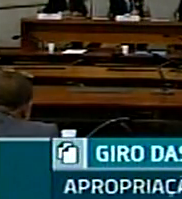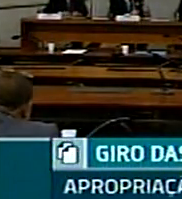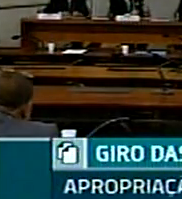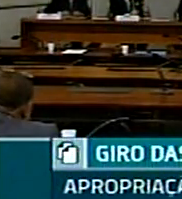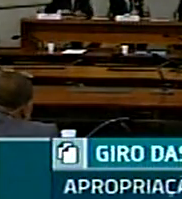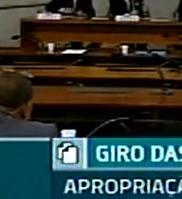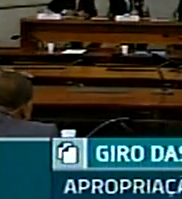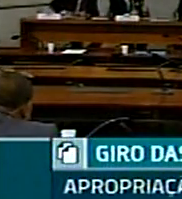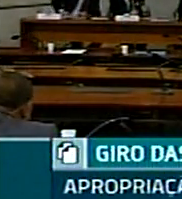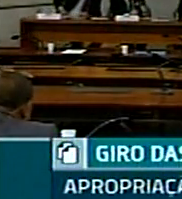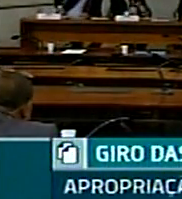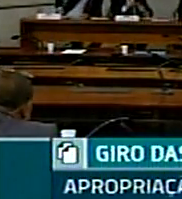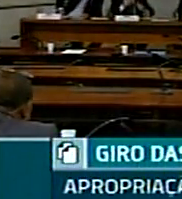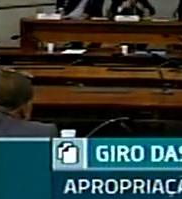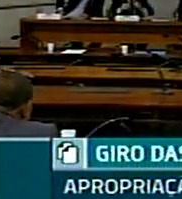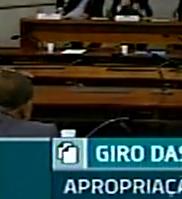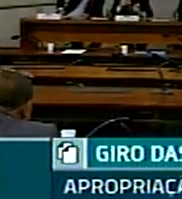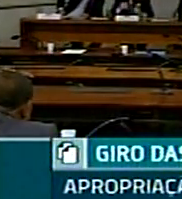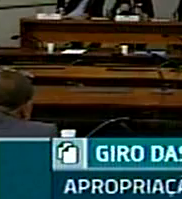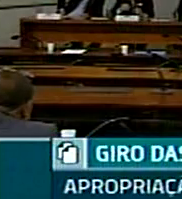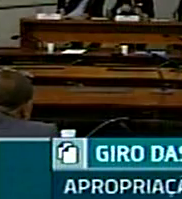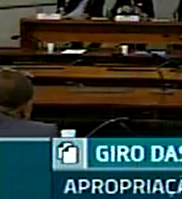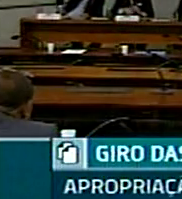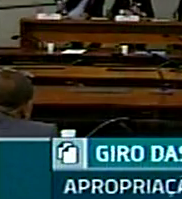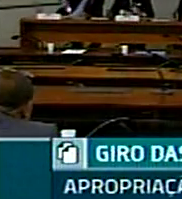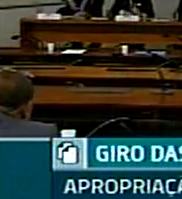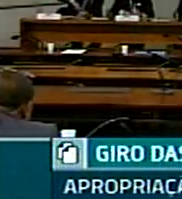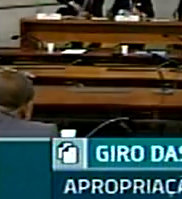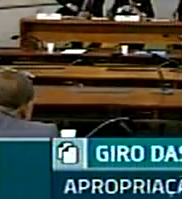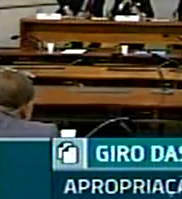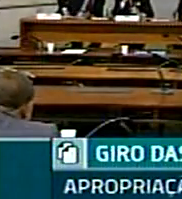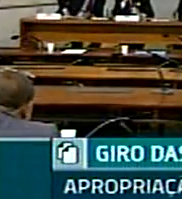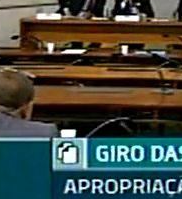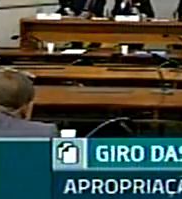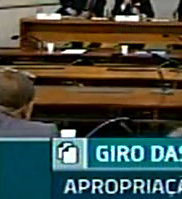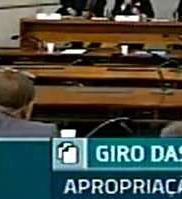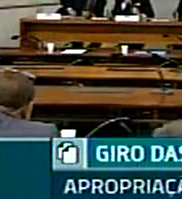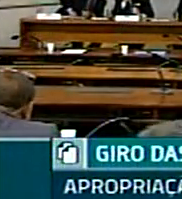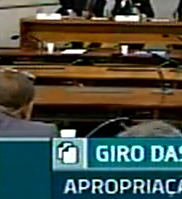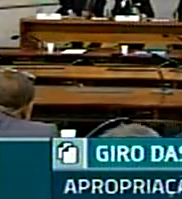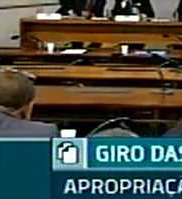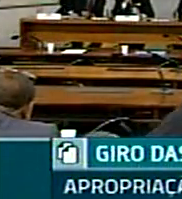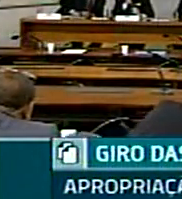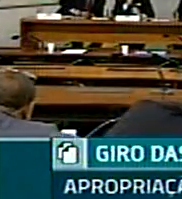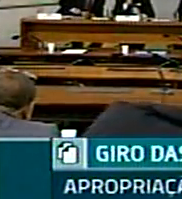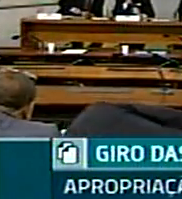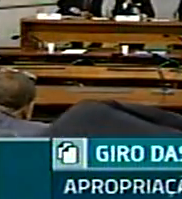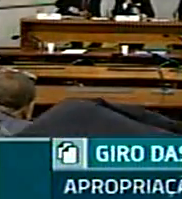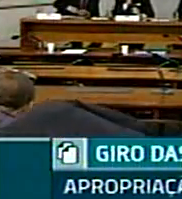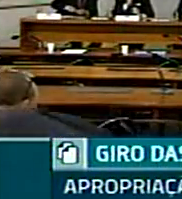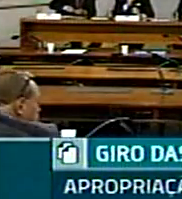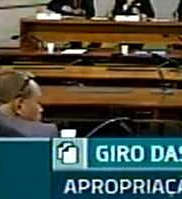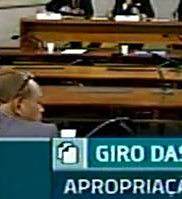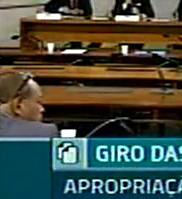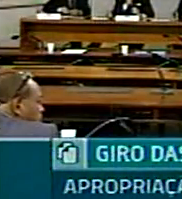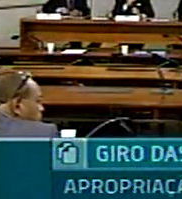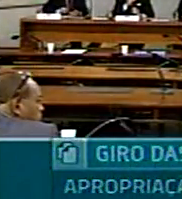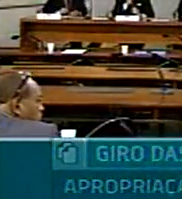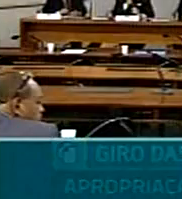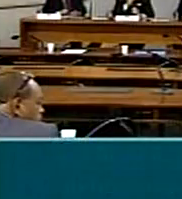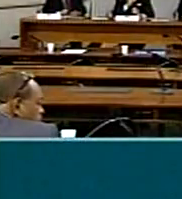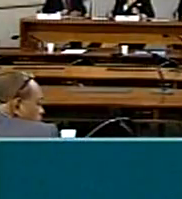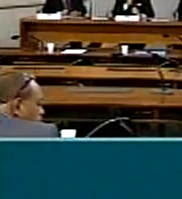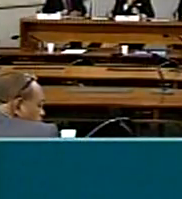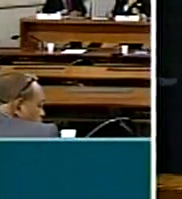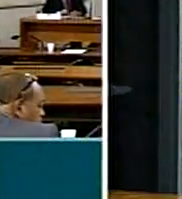para a formação, o conhecimento e a troca de experiências indispensáveis para o desenvolvimento do